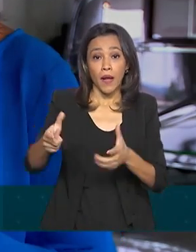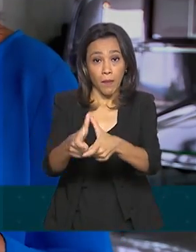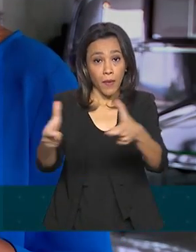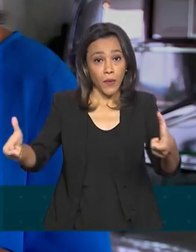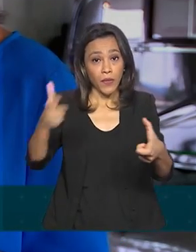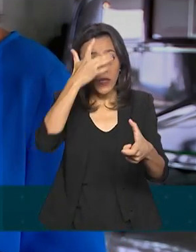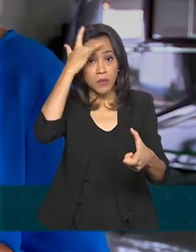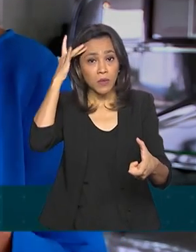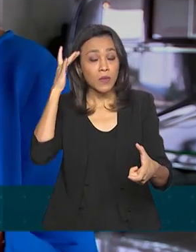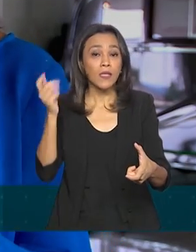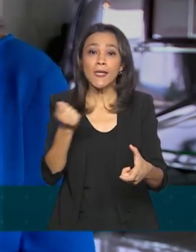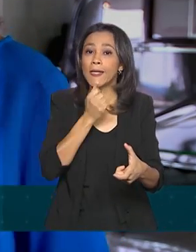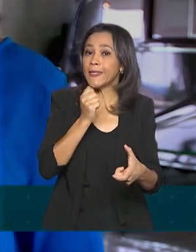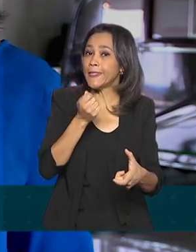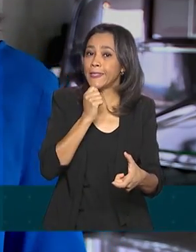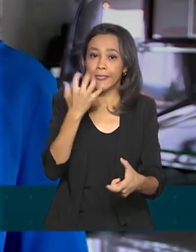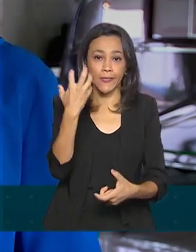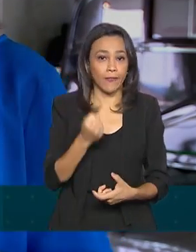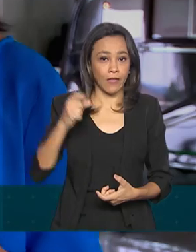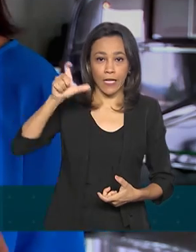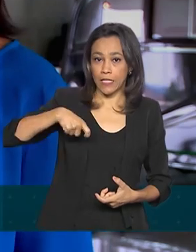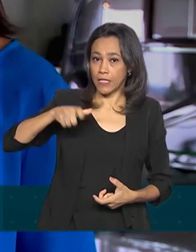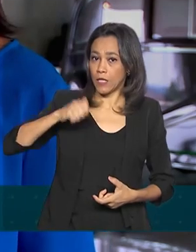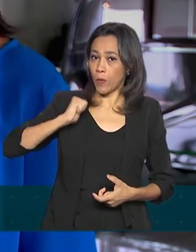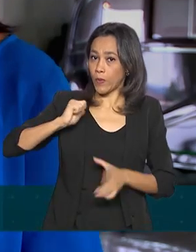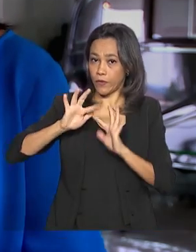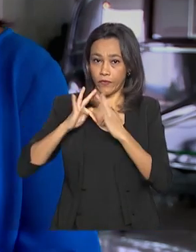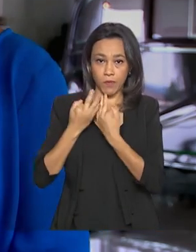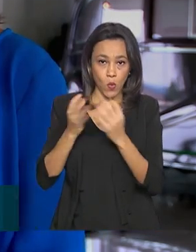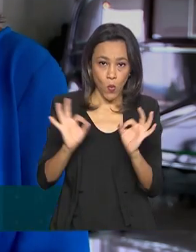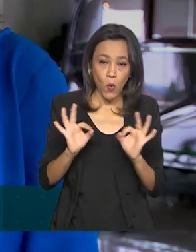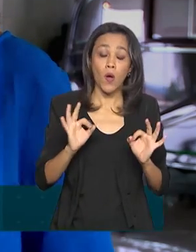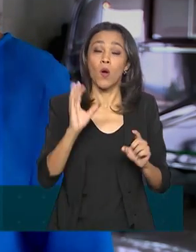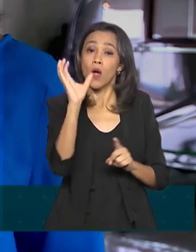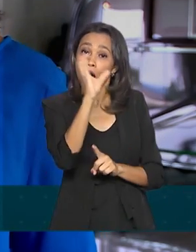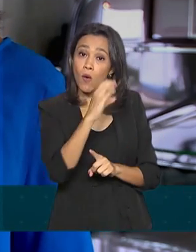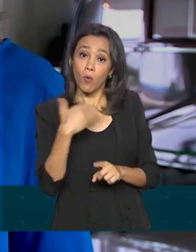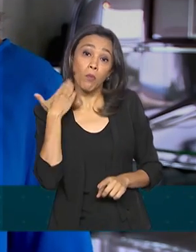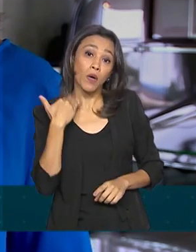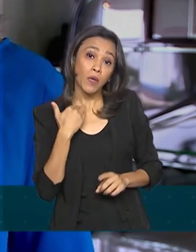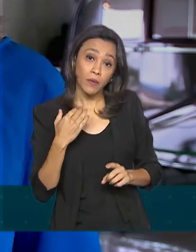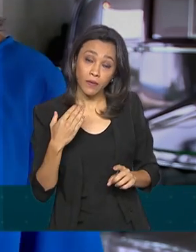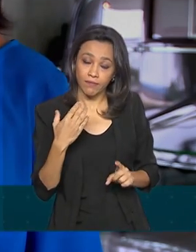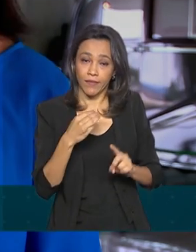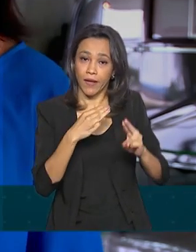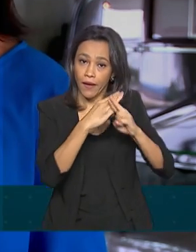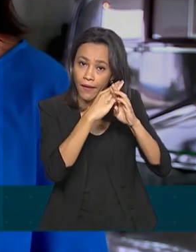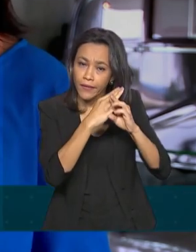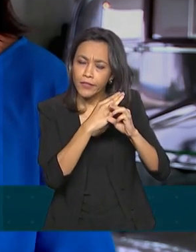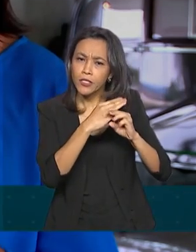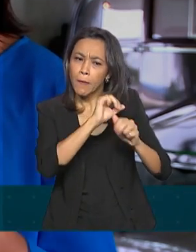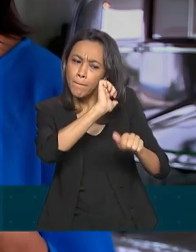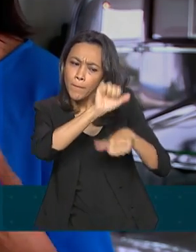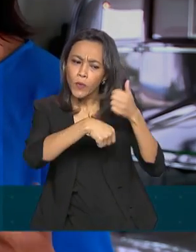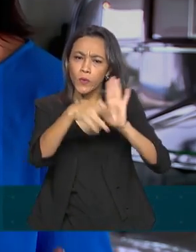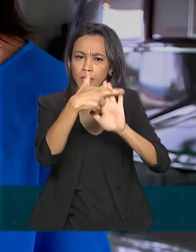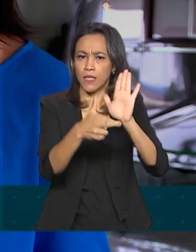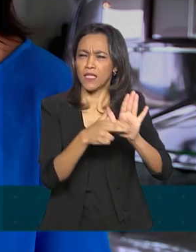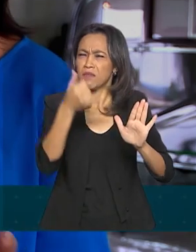que não é beneficiário do Bolsa Família, a Caixa mudou a forma de repassar o dinheiro. Isso para evitar